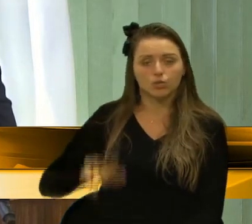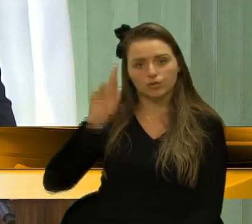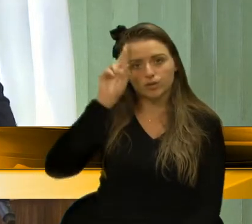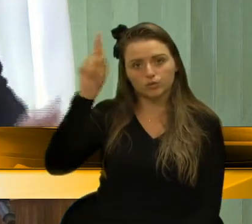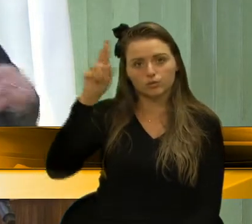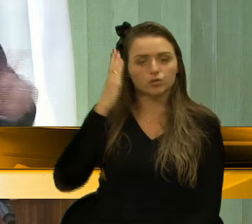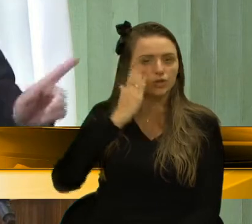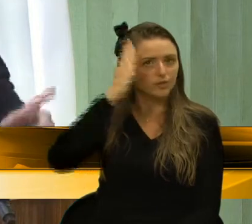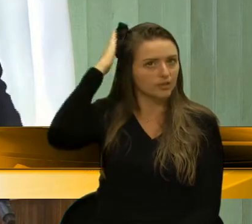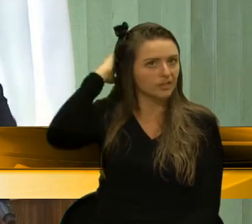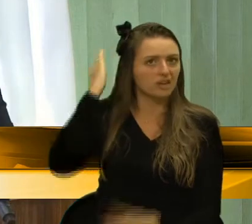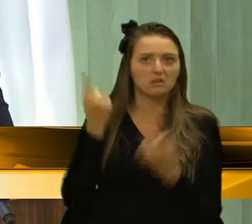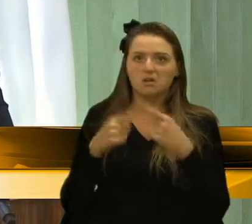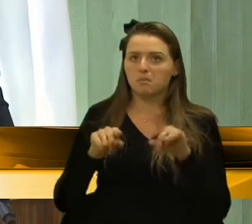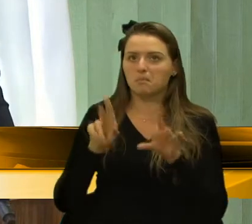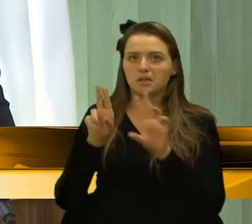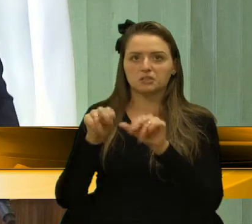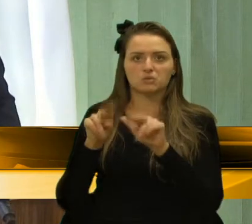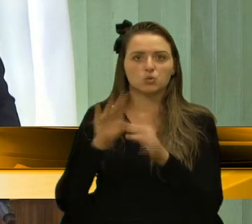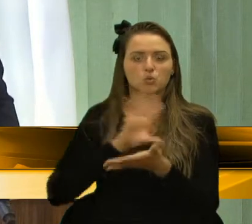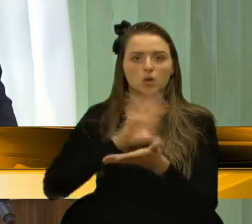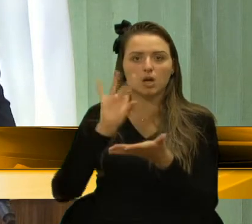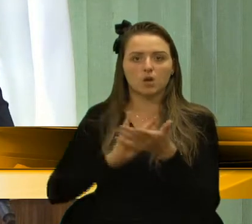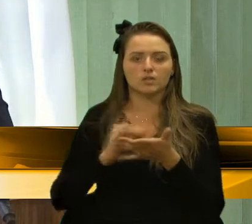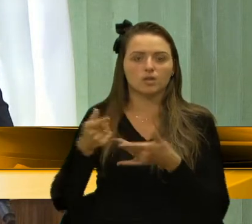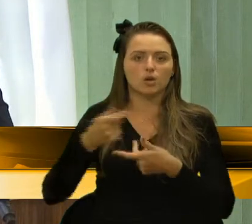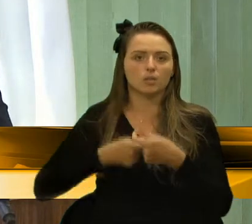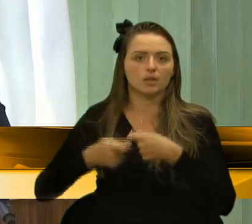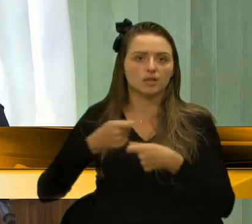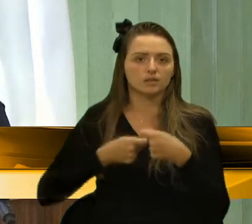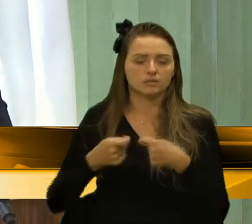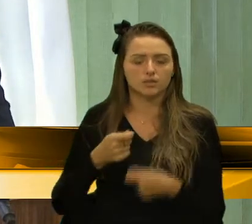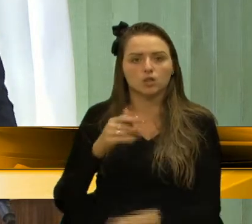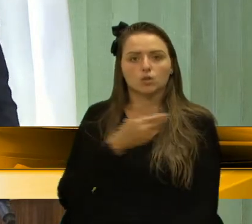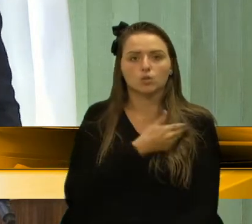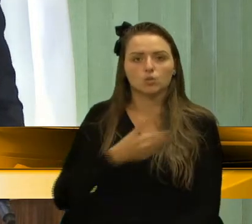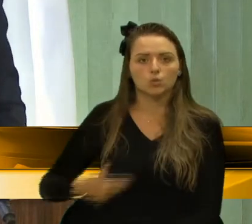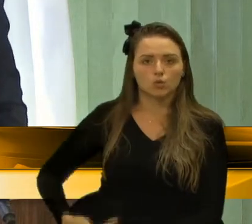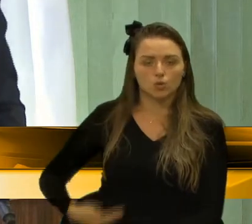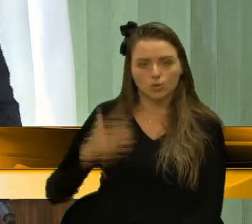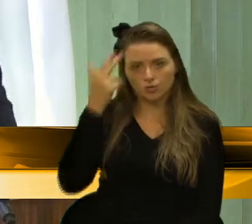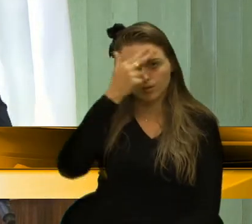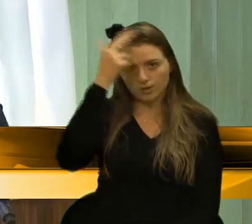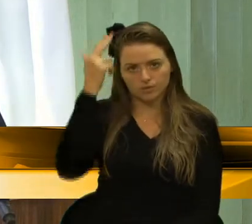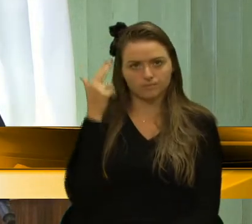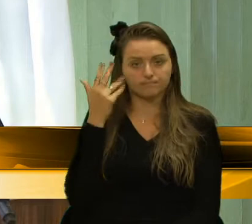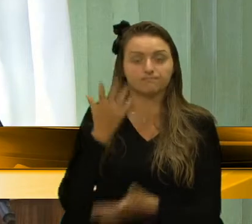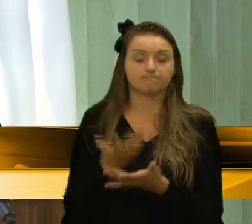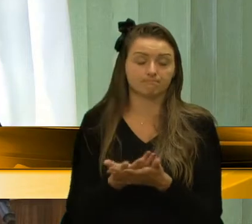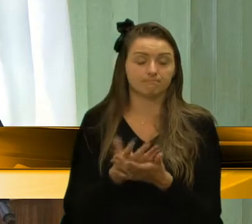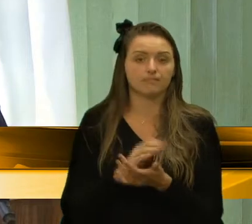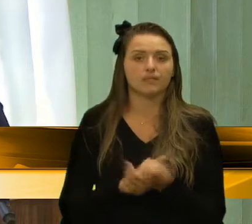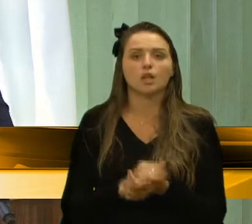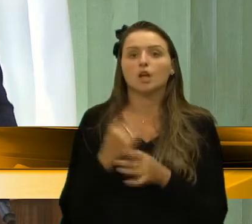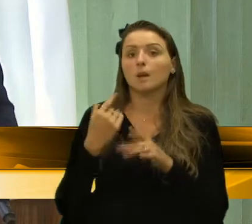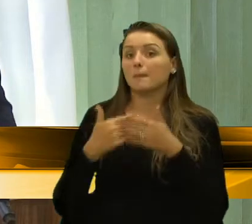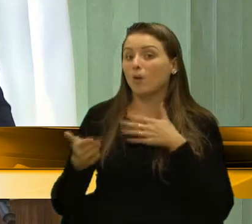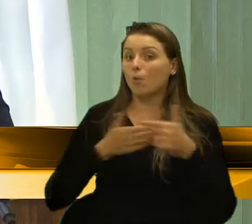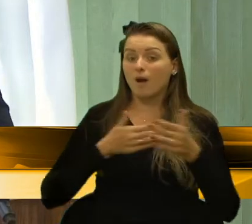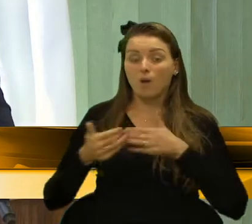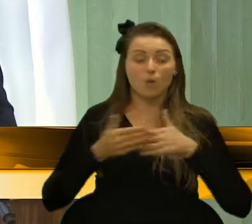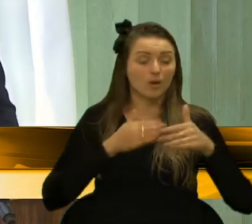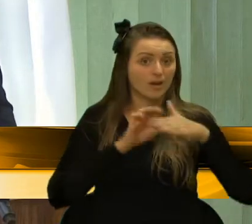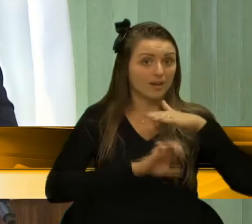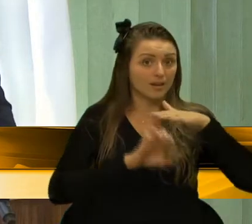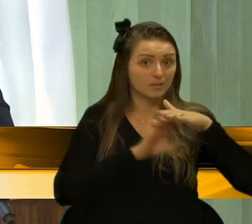Daniel Guerra, mas que nunca foi regulamentado pela administração do governo, para que qualquer empresa, para que